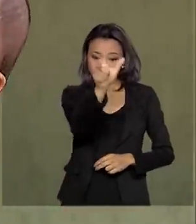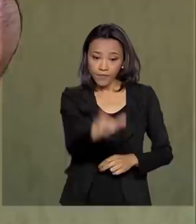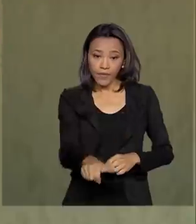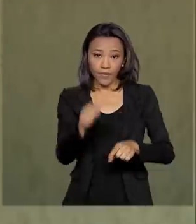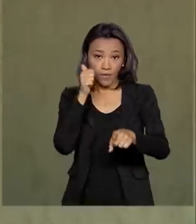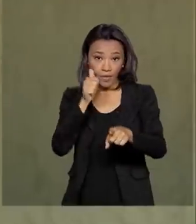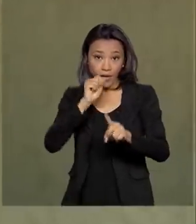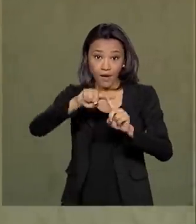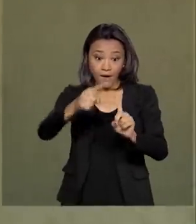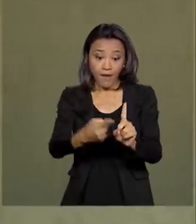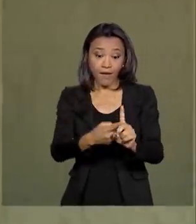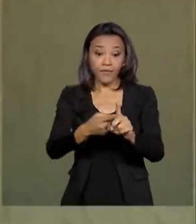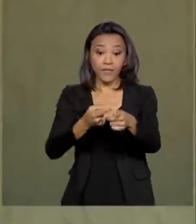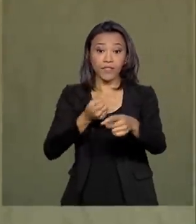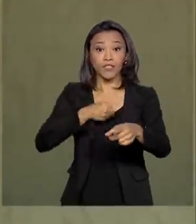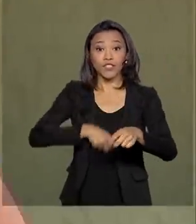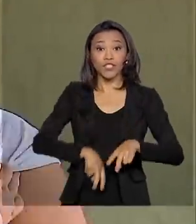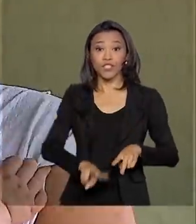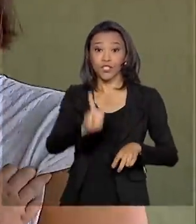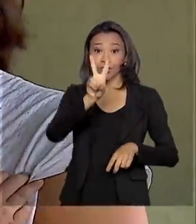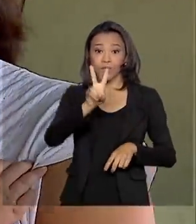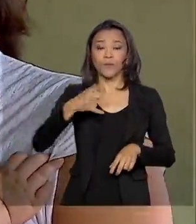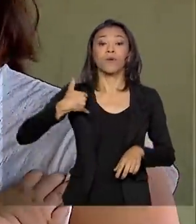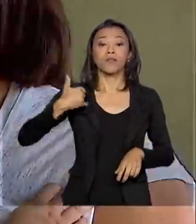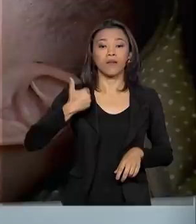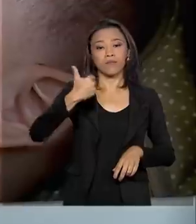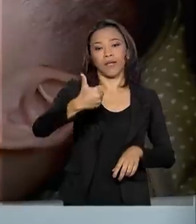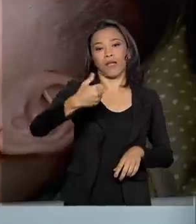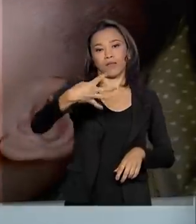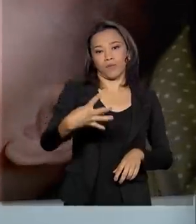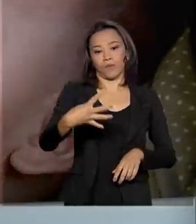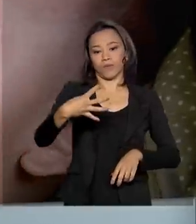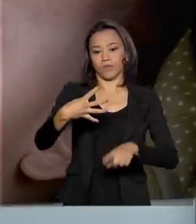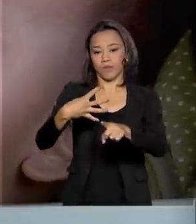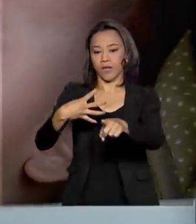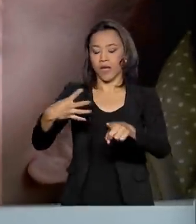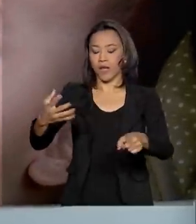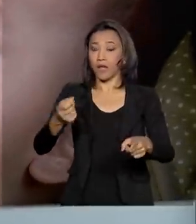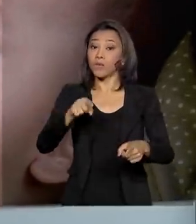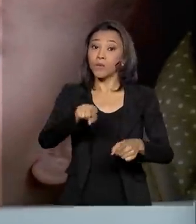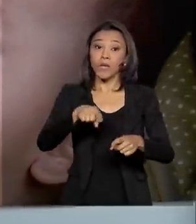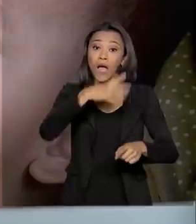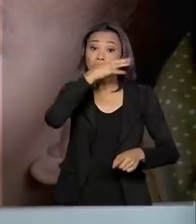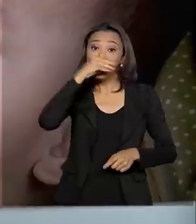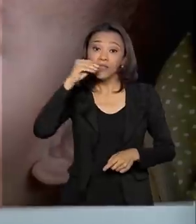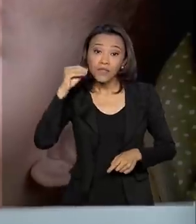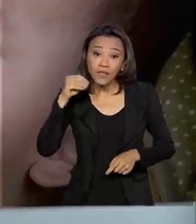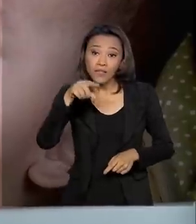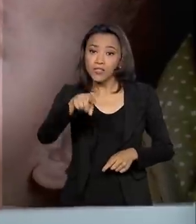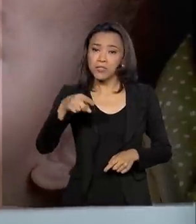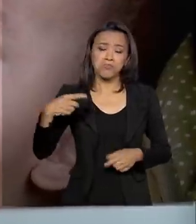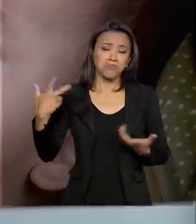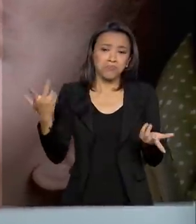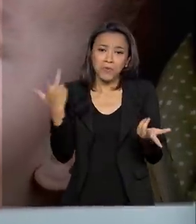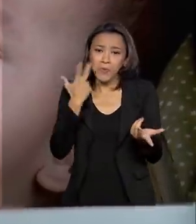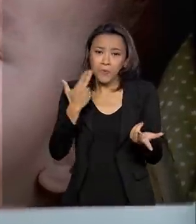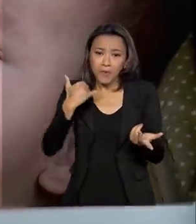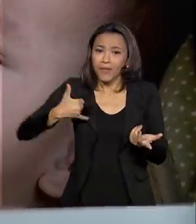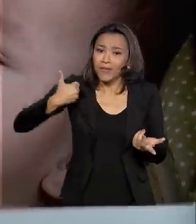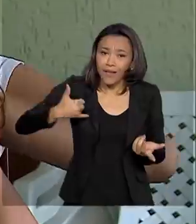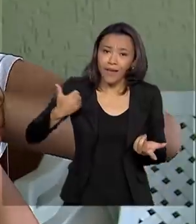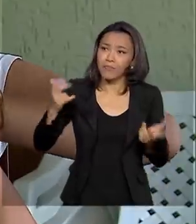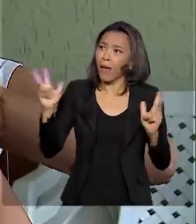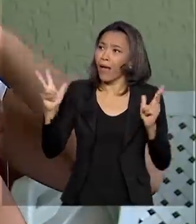descobriu que estava grávida de gêmeos aos 14 anos de idade. A notícia tirou da adolescente prazeres comuns desse